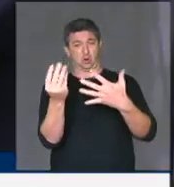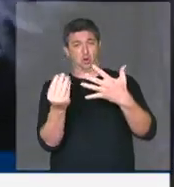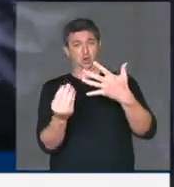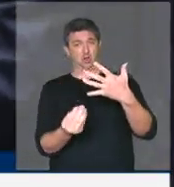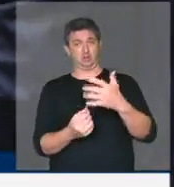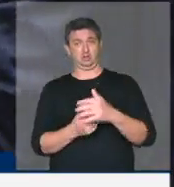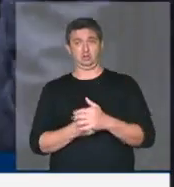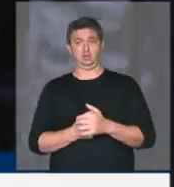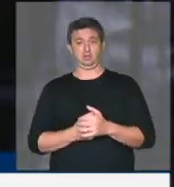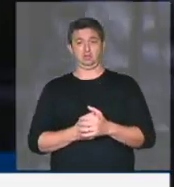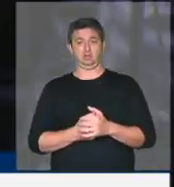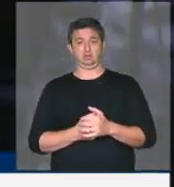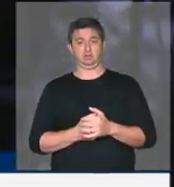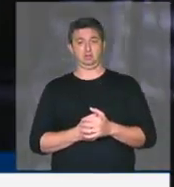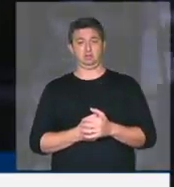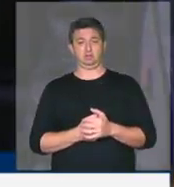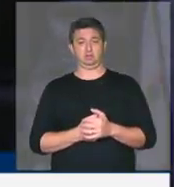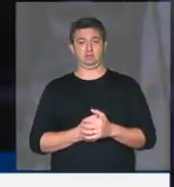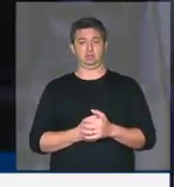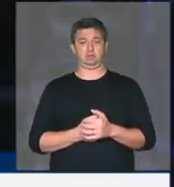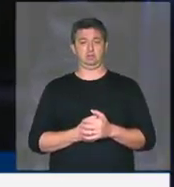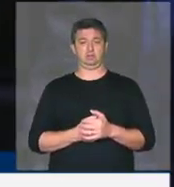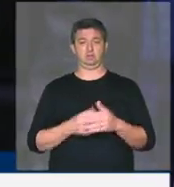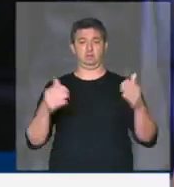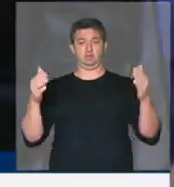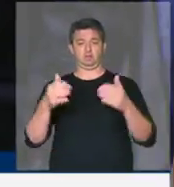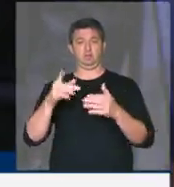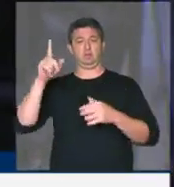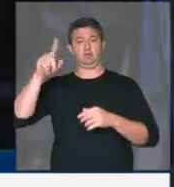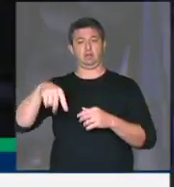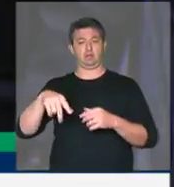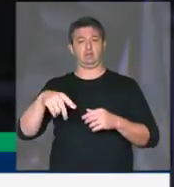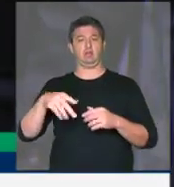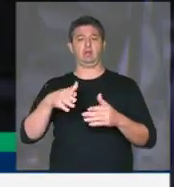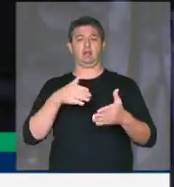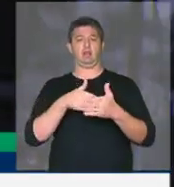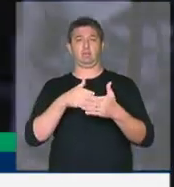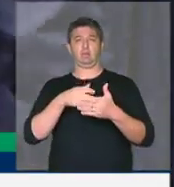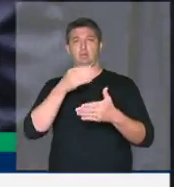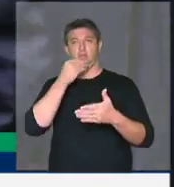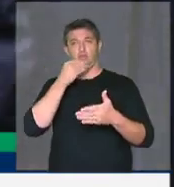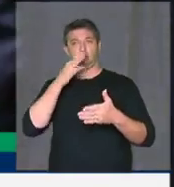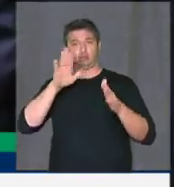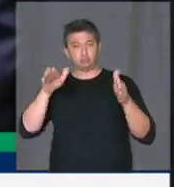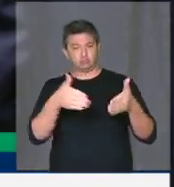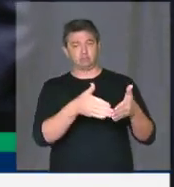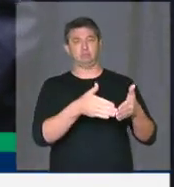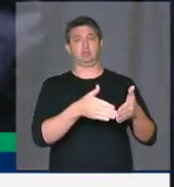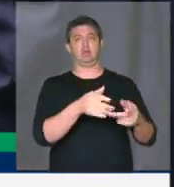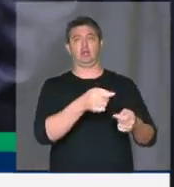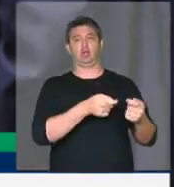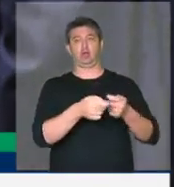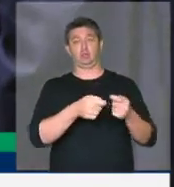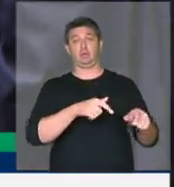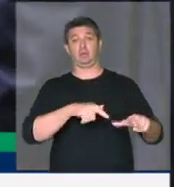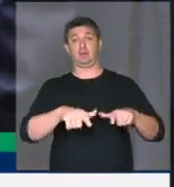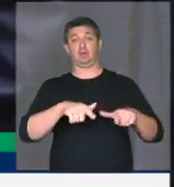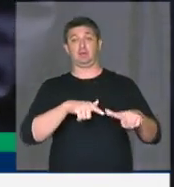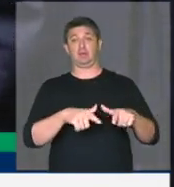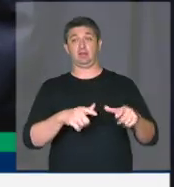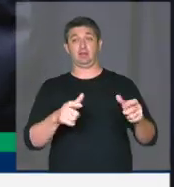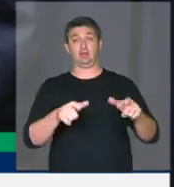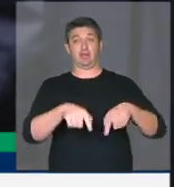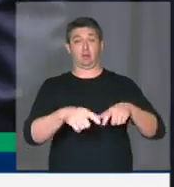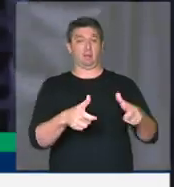do seu escopo que deveria restringir a subvenção econômica, a atividade da